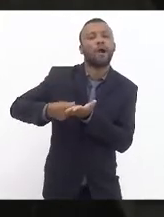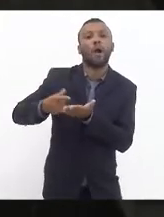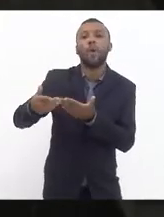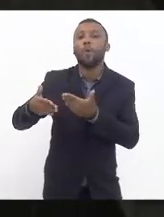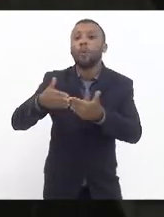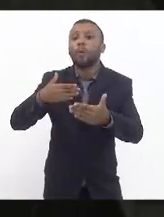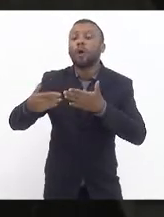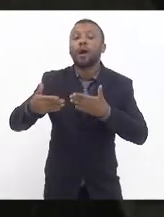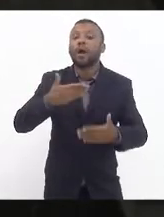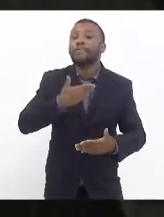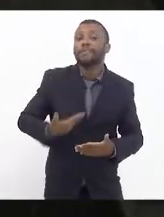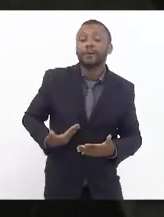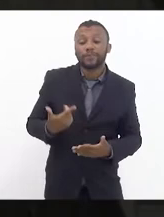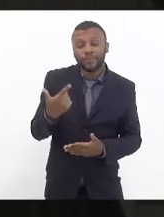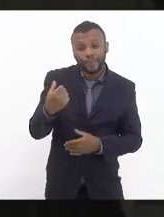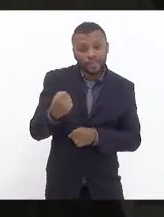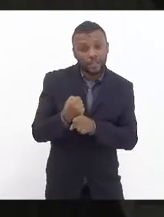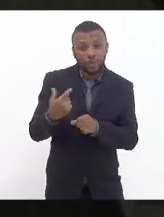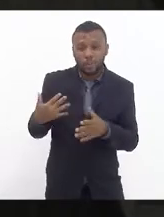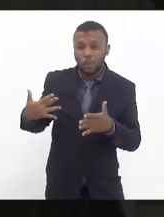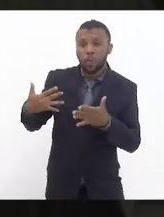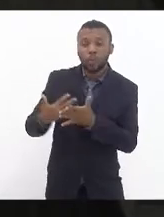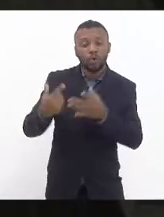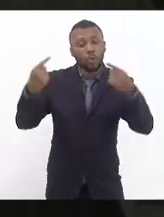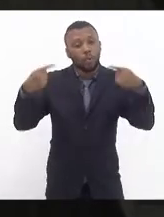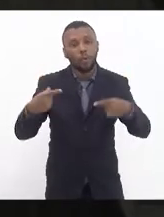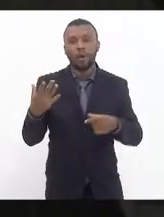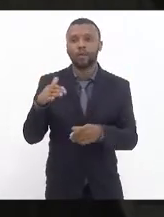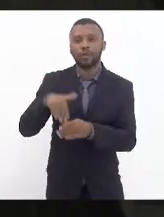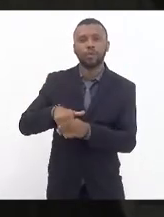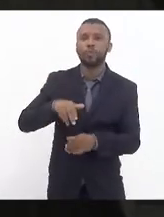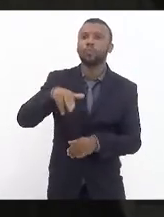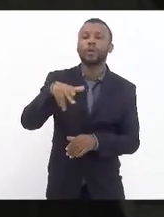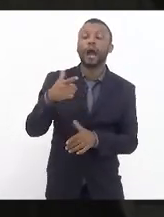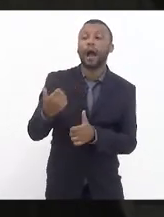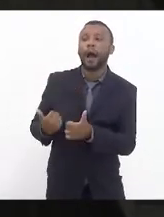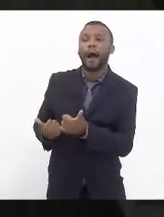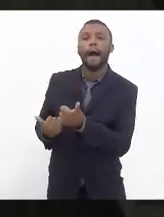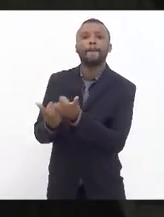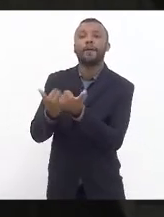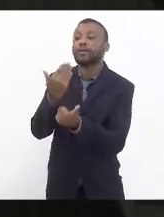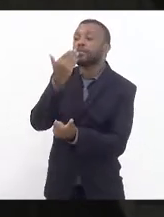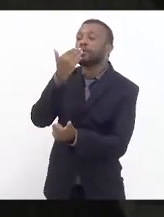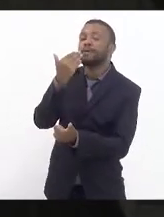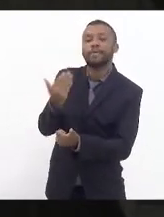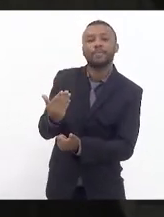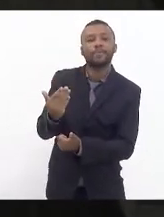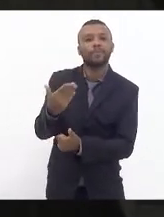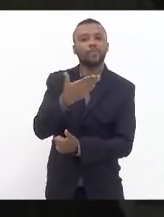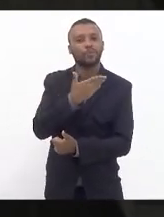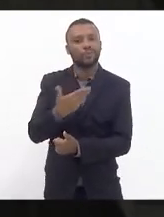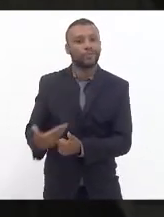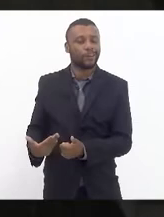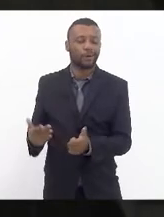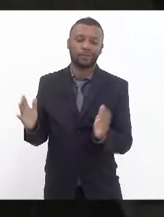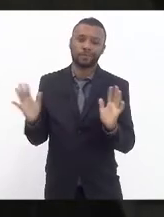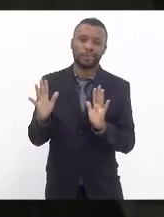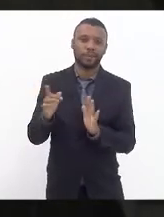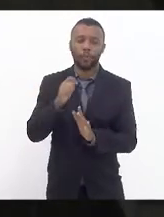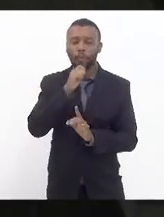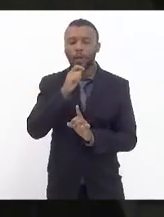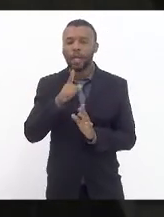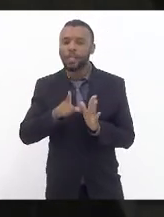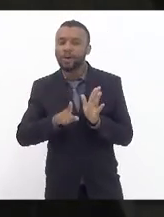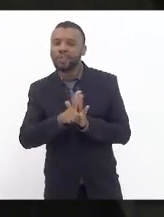20 anos que concorra às eleições, nunca sendo governo. sem indicações, sem